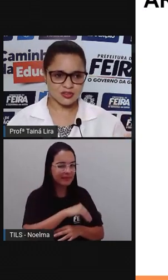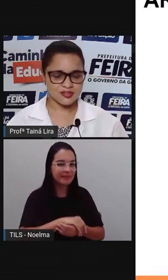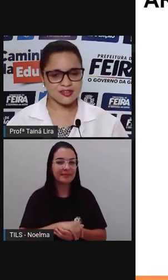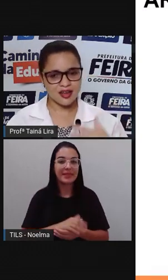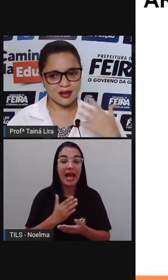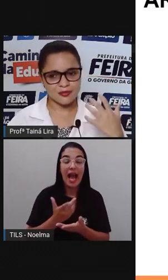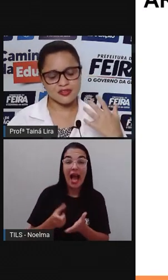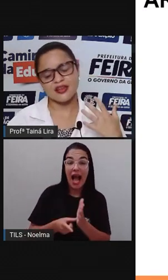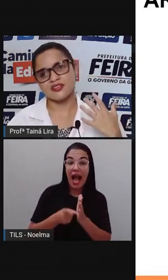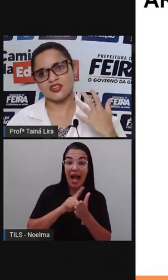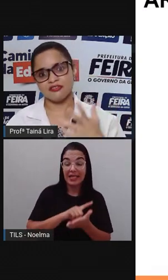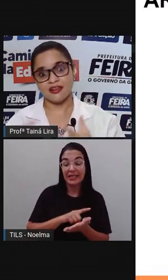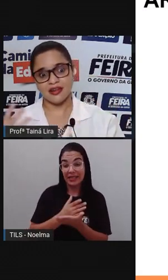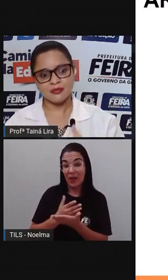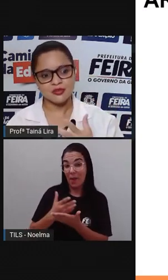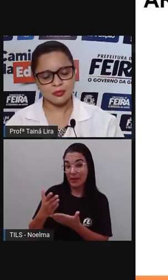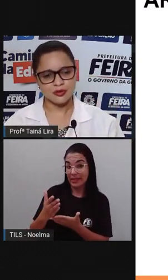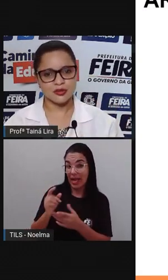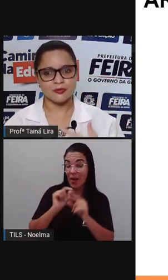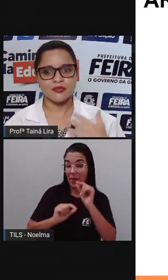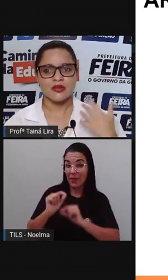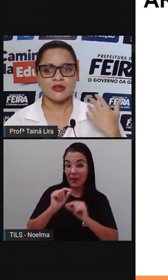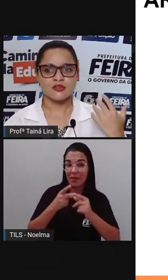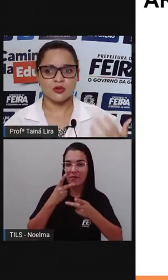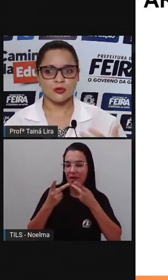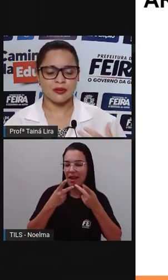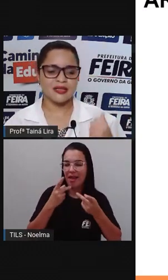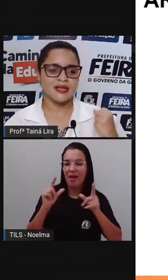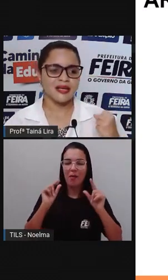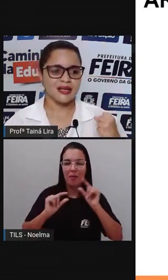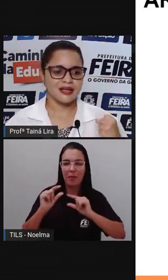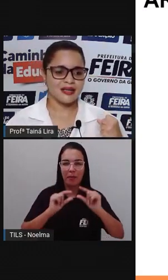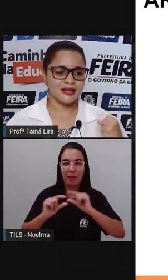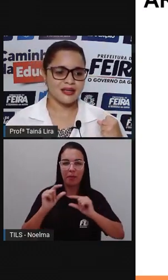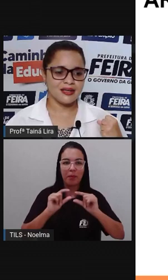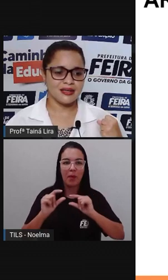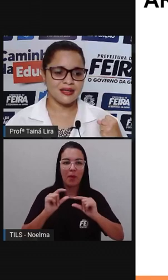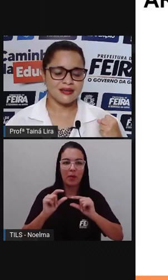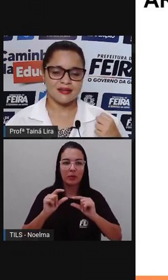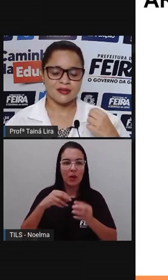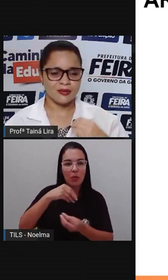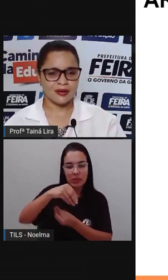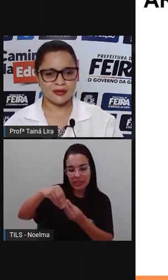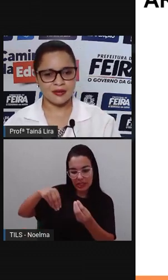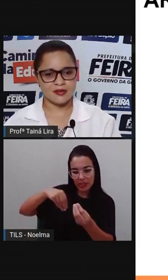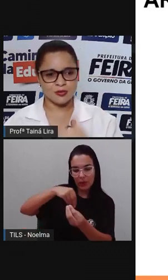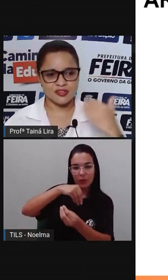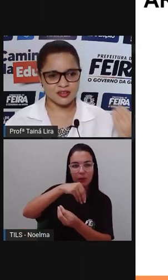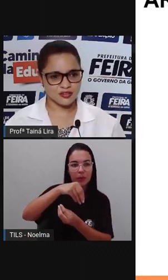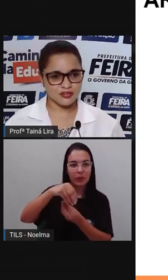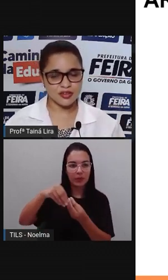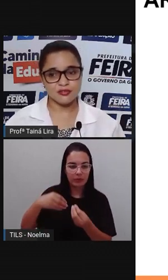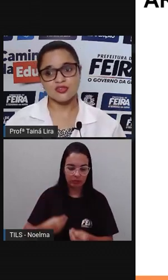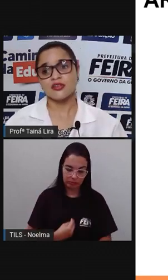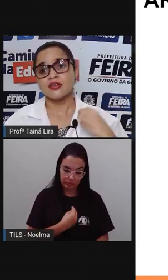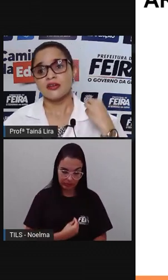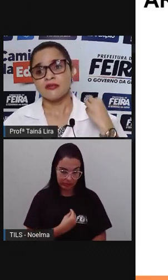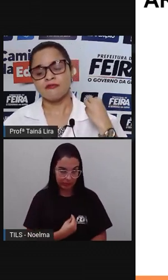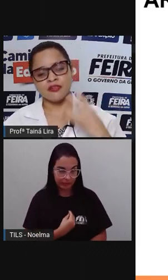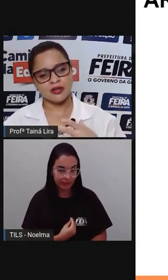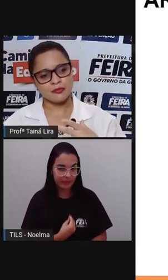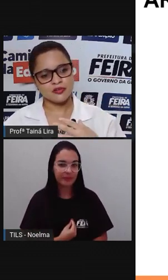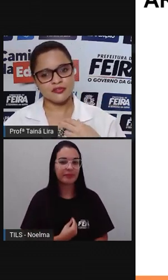de iniciarmos, antes de falarmos um pouquinho sobre os seres vivos,